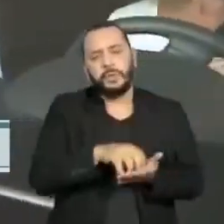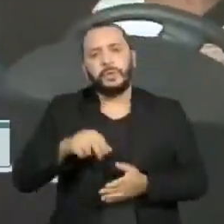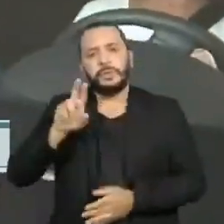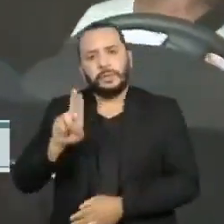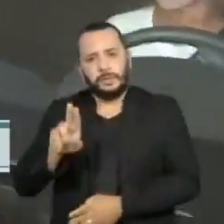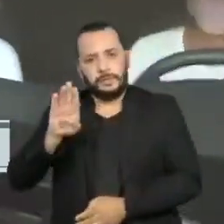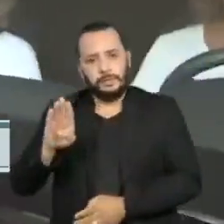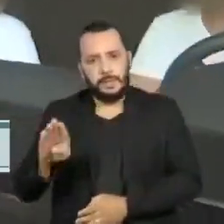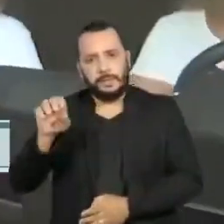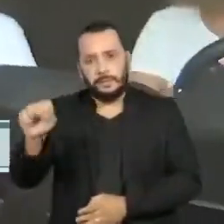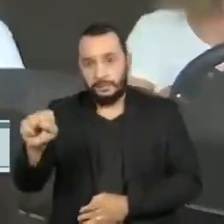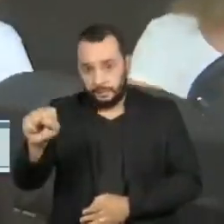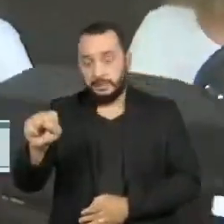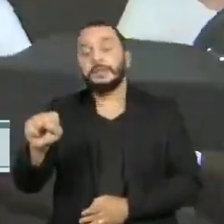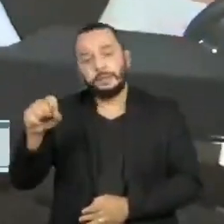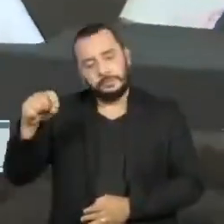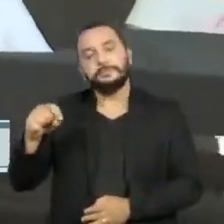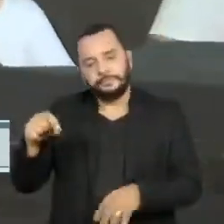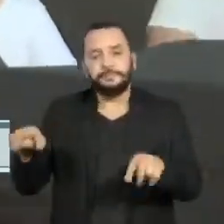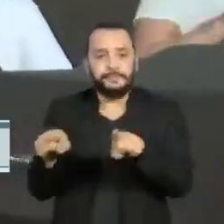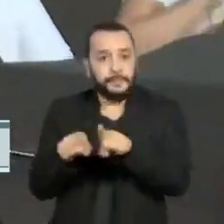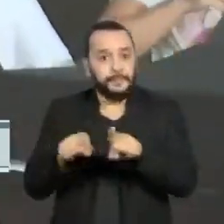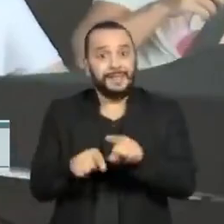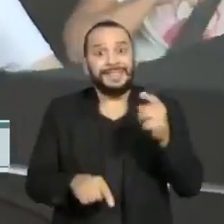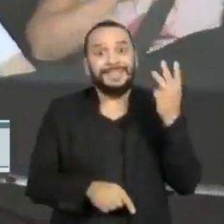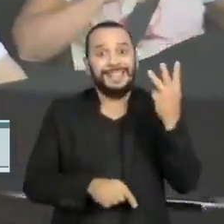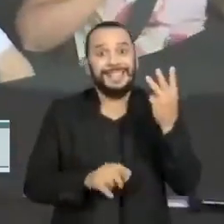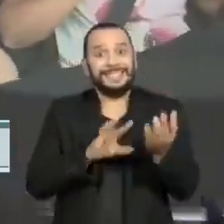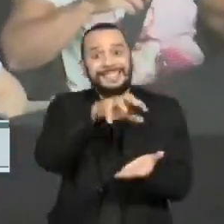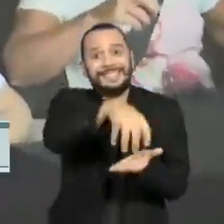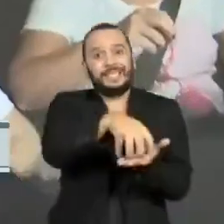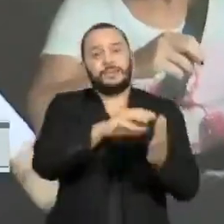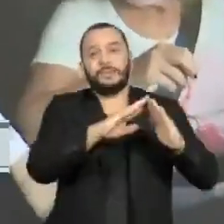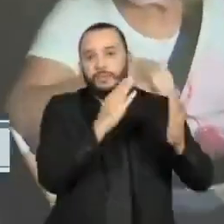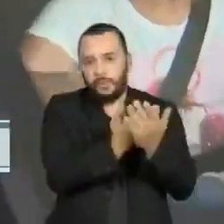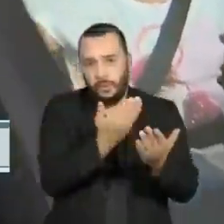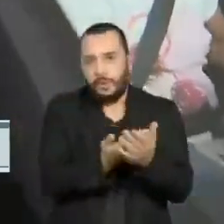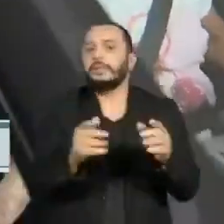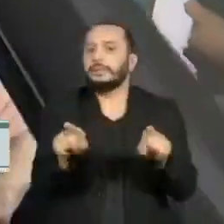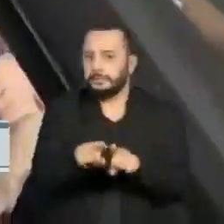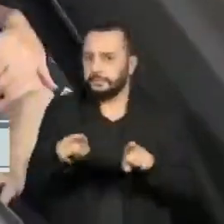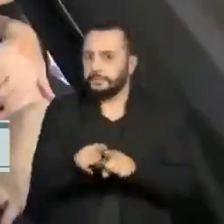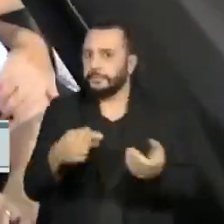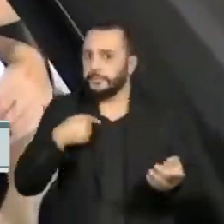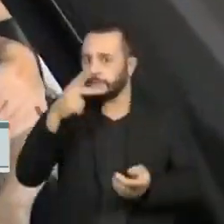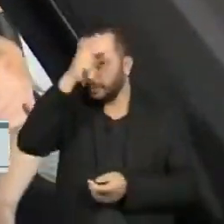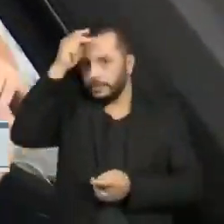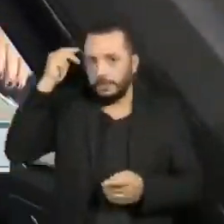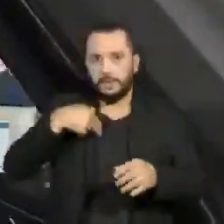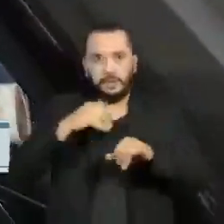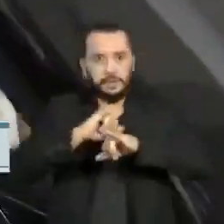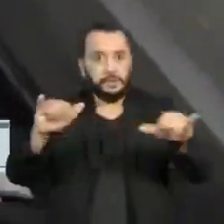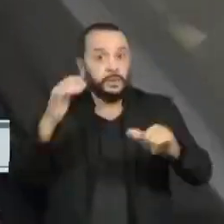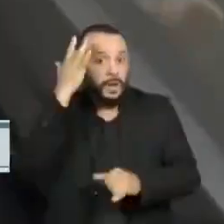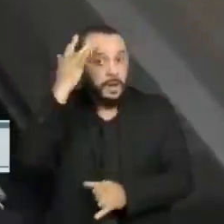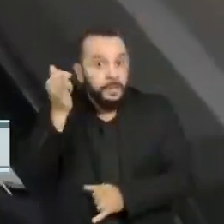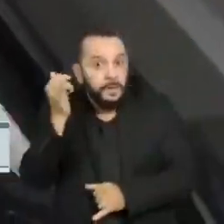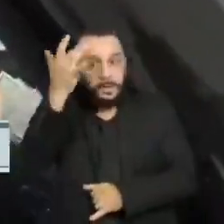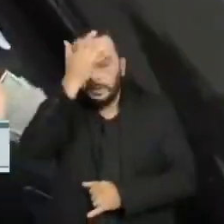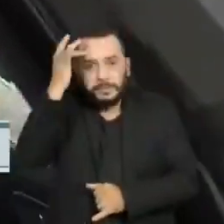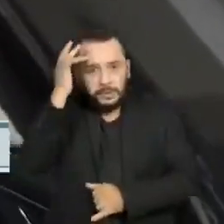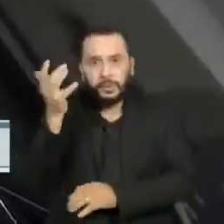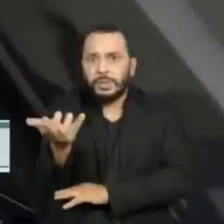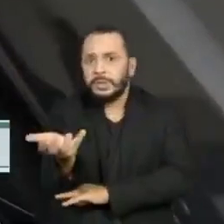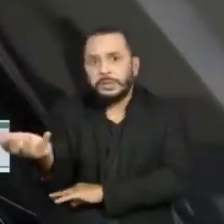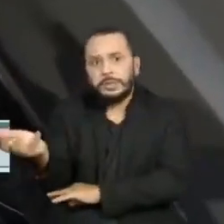saúde do município e em três centros escola. A Prefeitura também anunciou para amanhã que as pessoas em situação